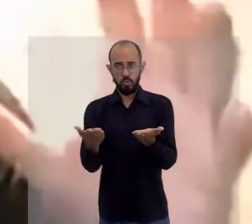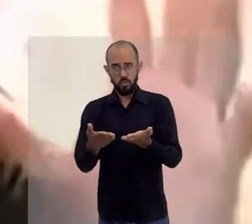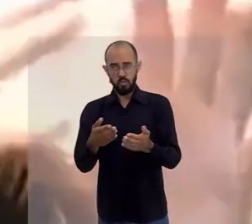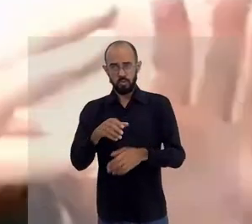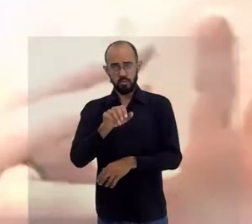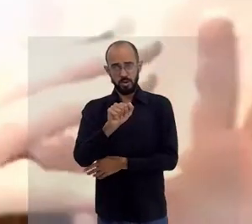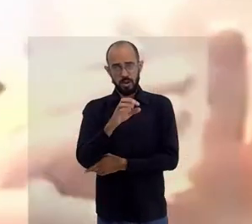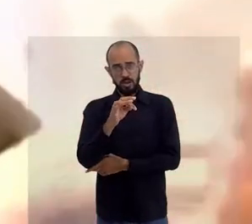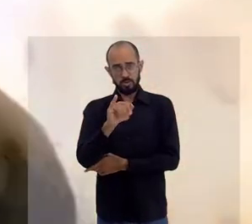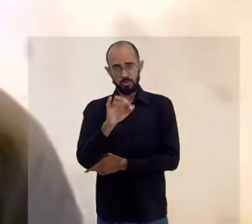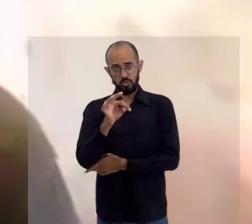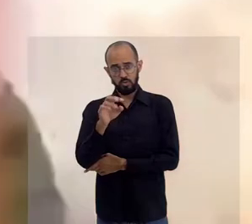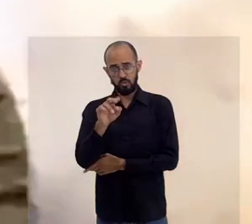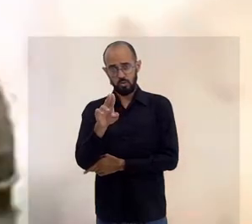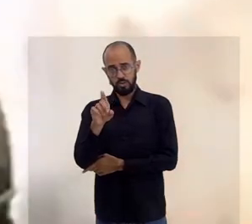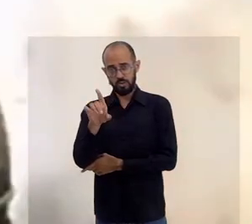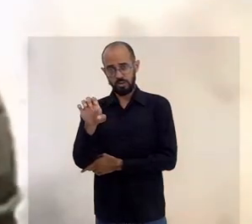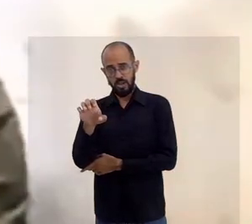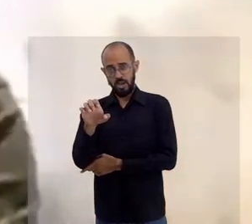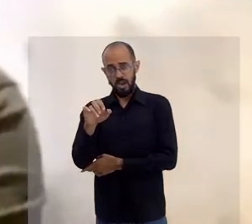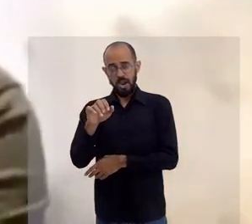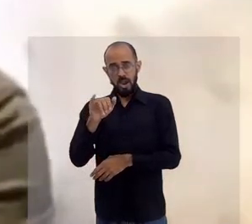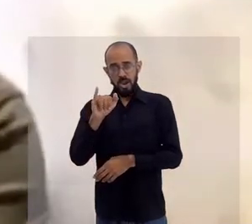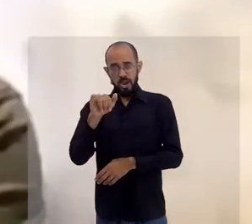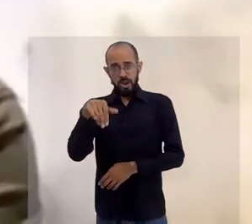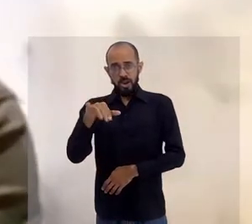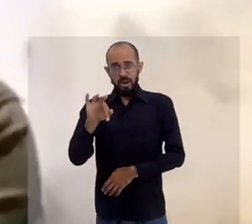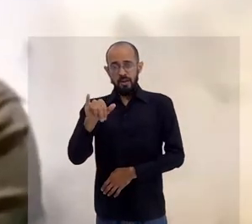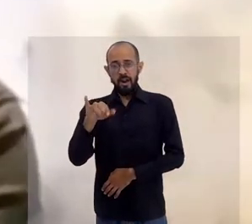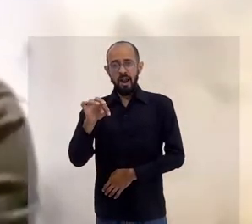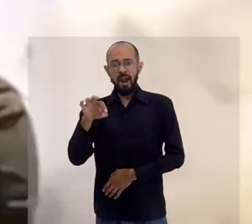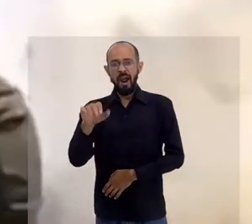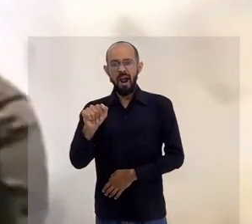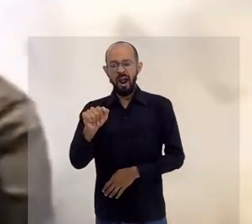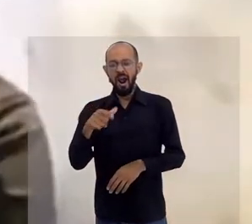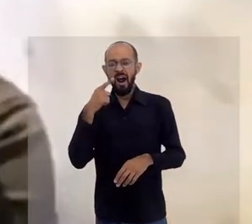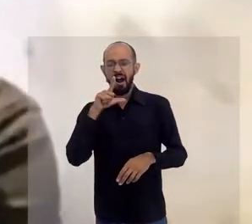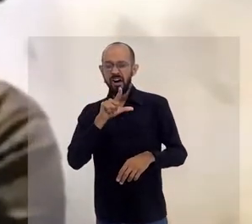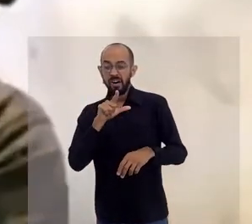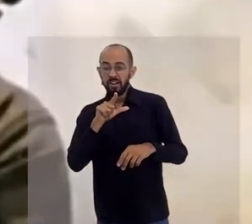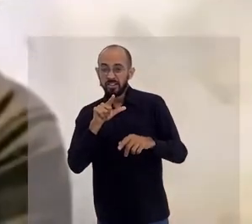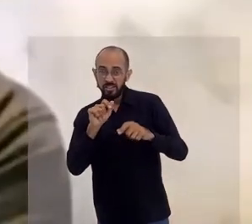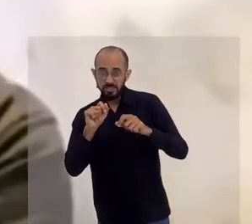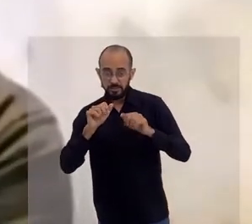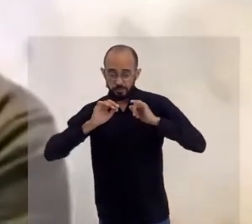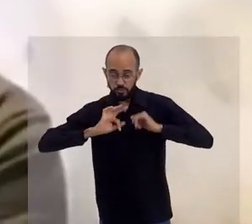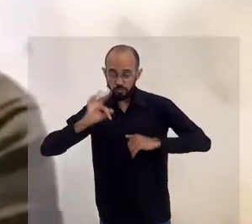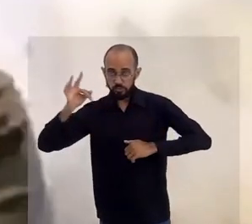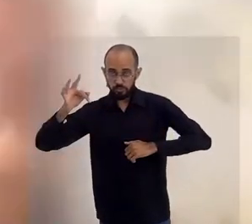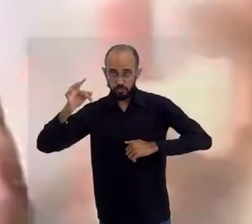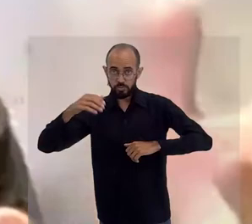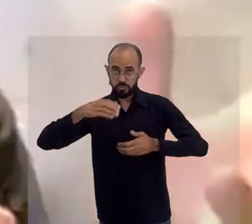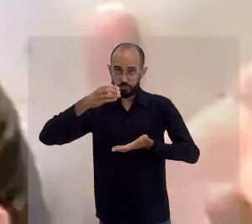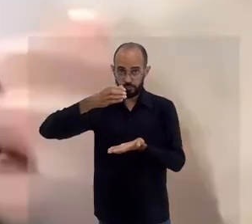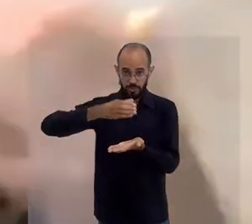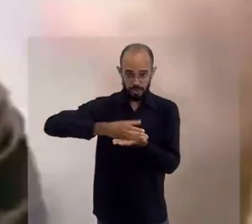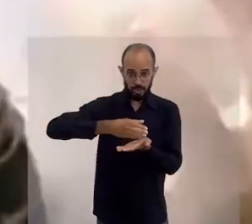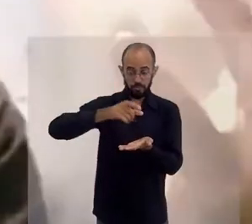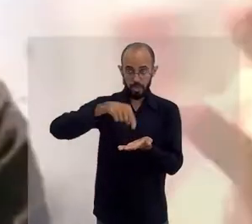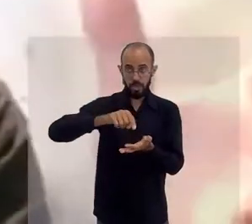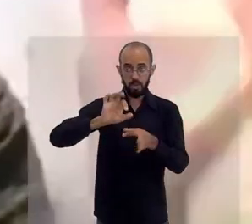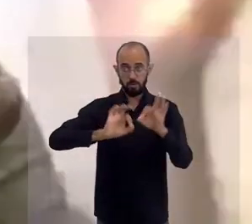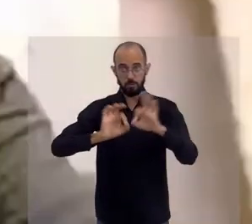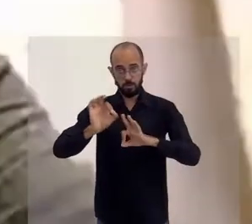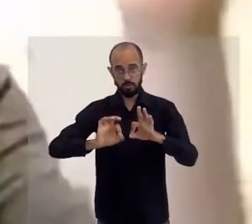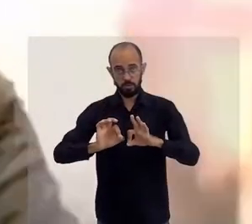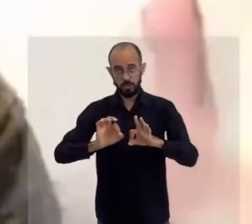hoje, a Atitude Infinita fala do futuro, né? Como é a gente vai conectar o jovem recém-formado para o emprego? E o Garrafa é